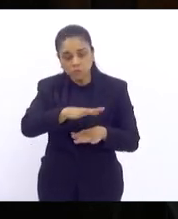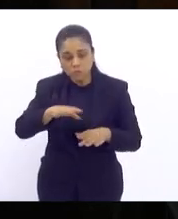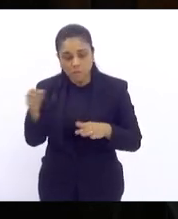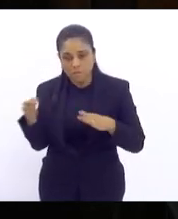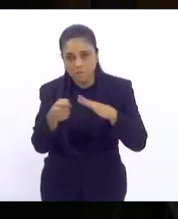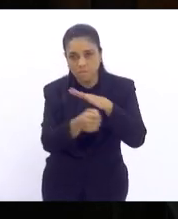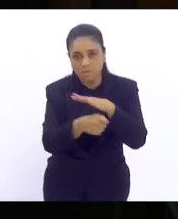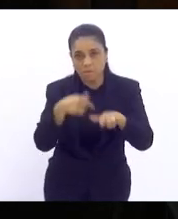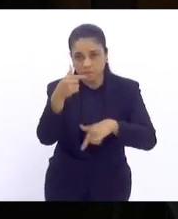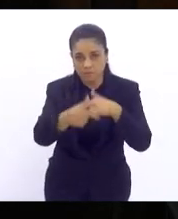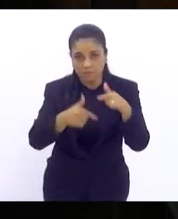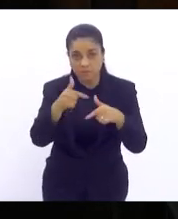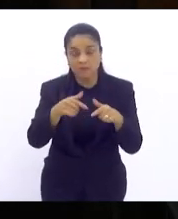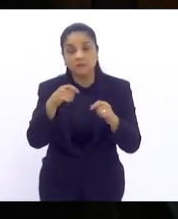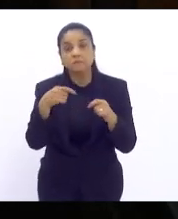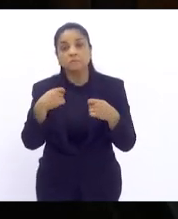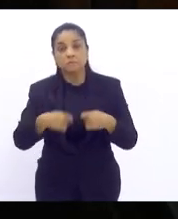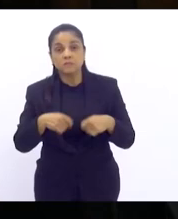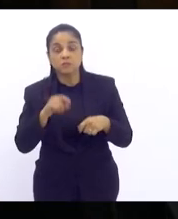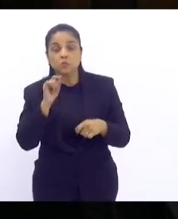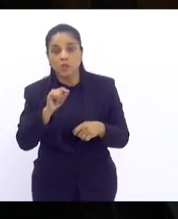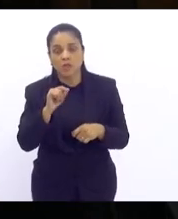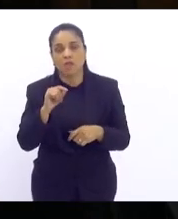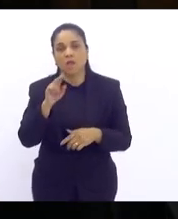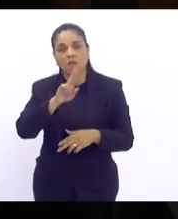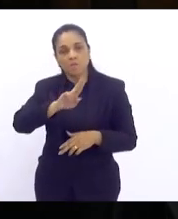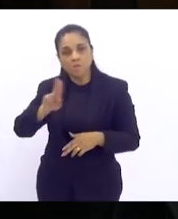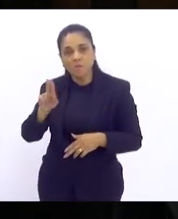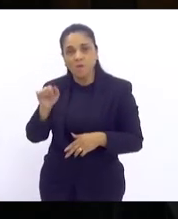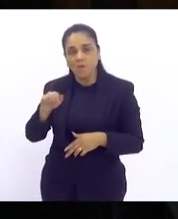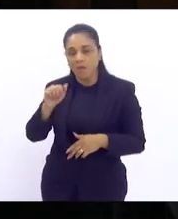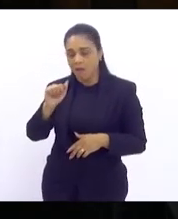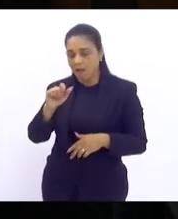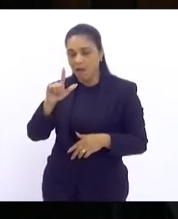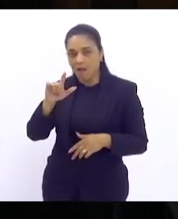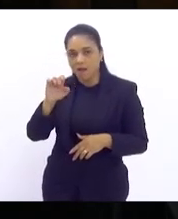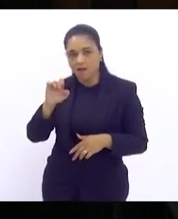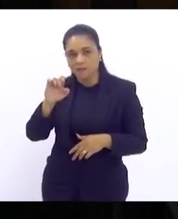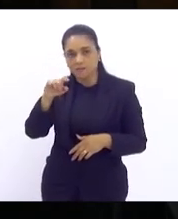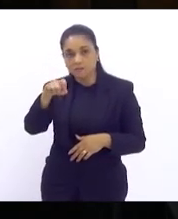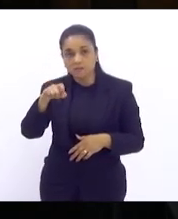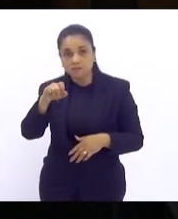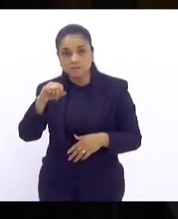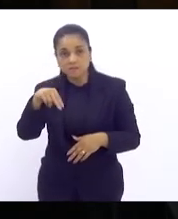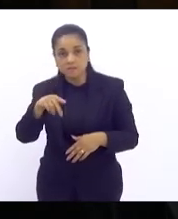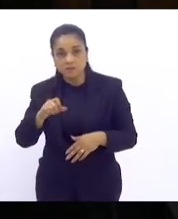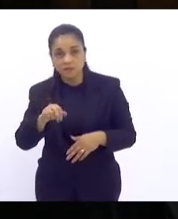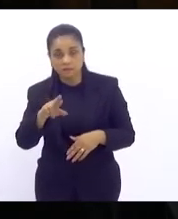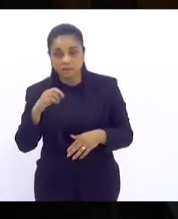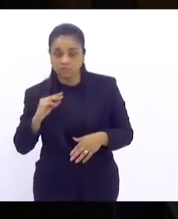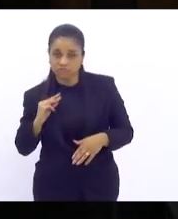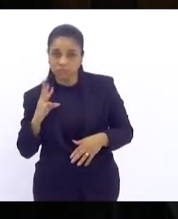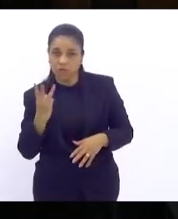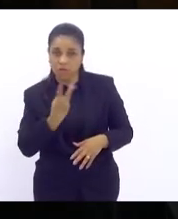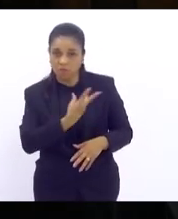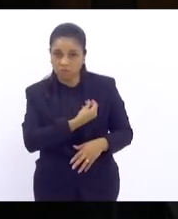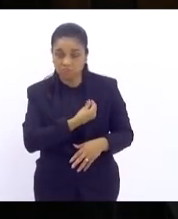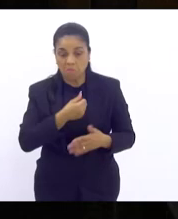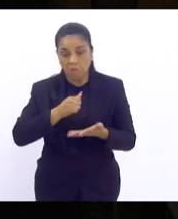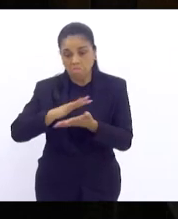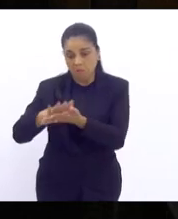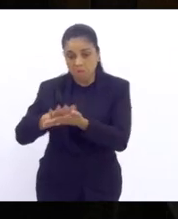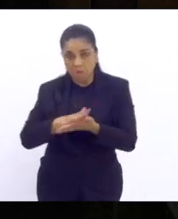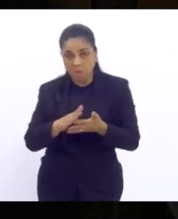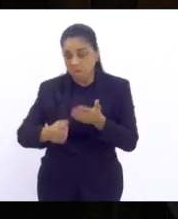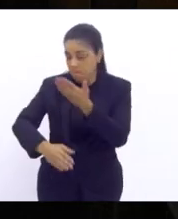eu preciso falar da Alessandra uma mulher preta passista transista que perdeu o seu